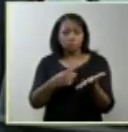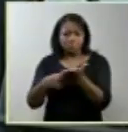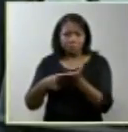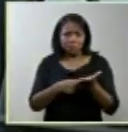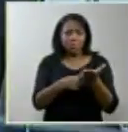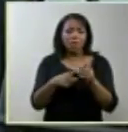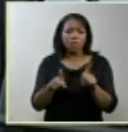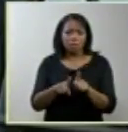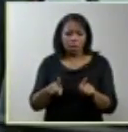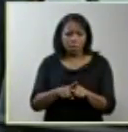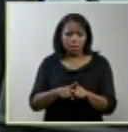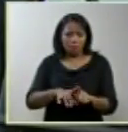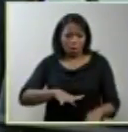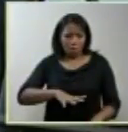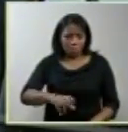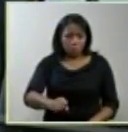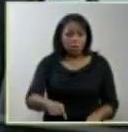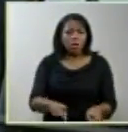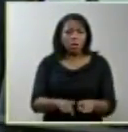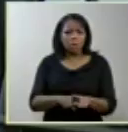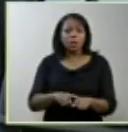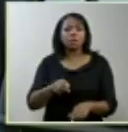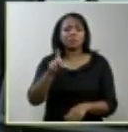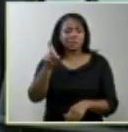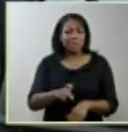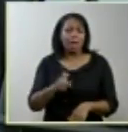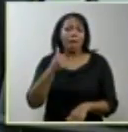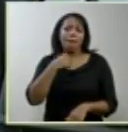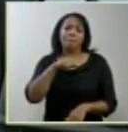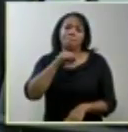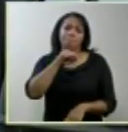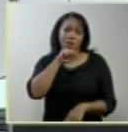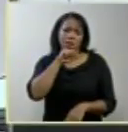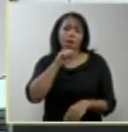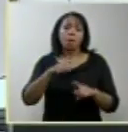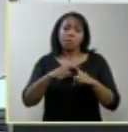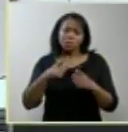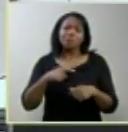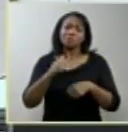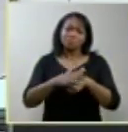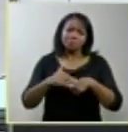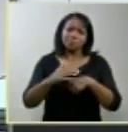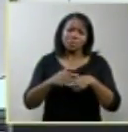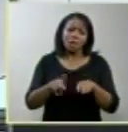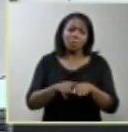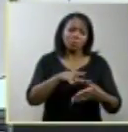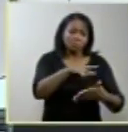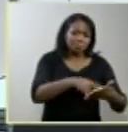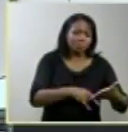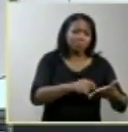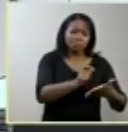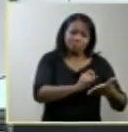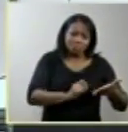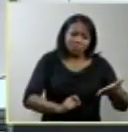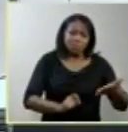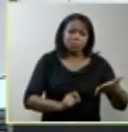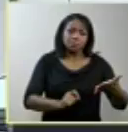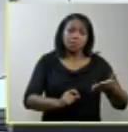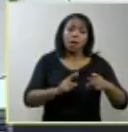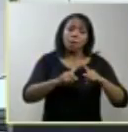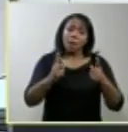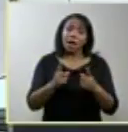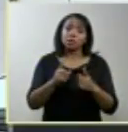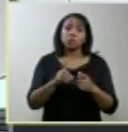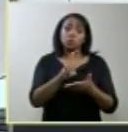desejo pela maternidade há um detalhe afetivo nesse momento do diagnóstico em geral o